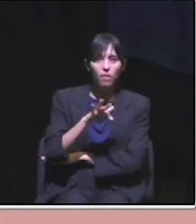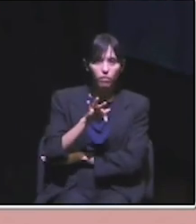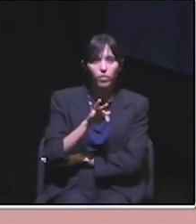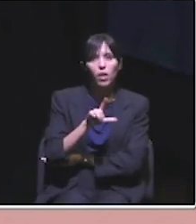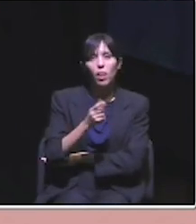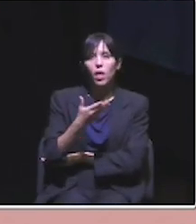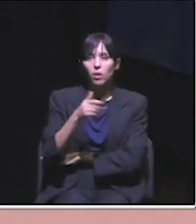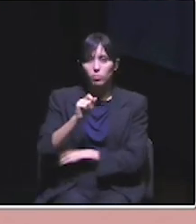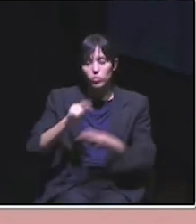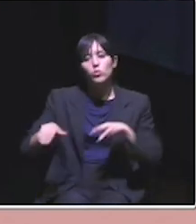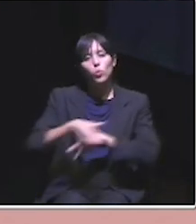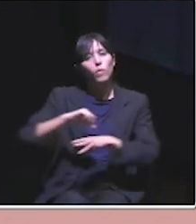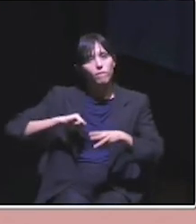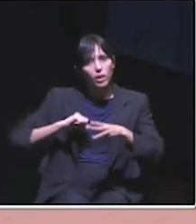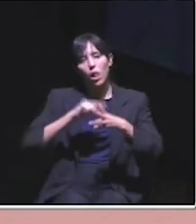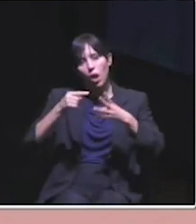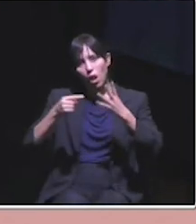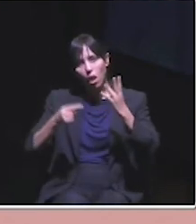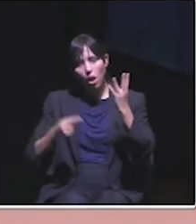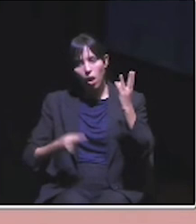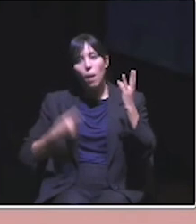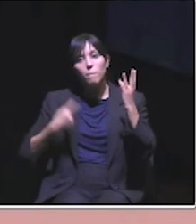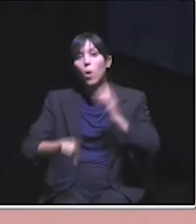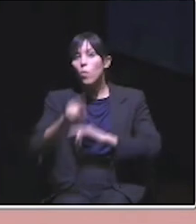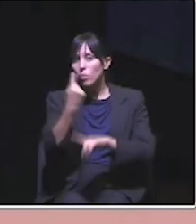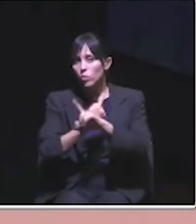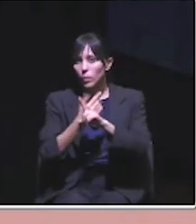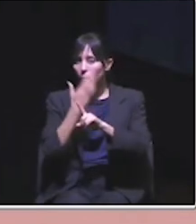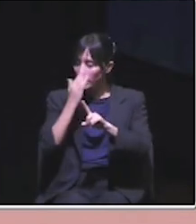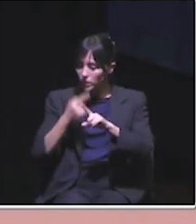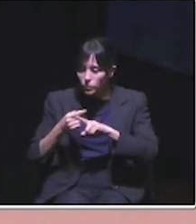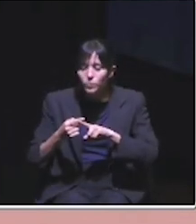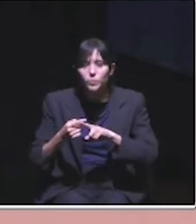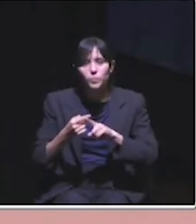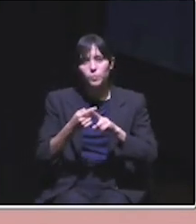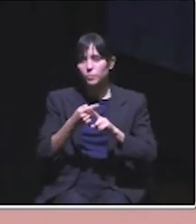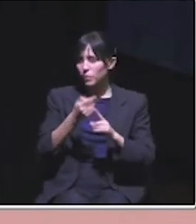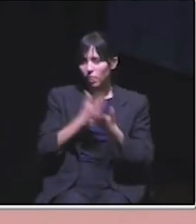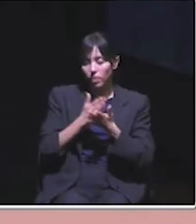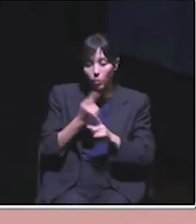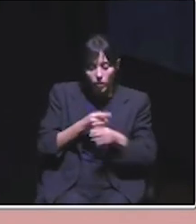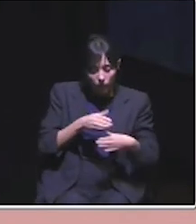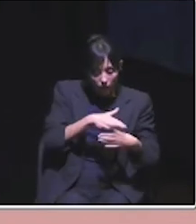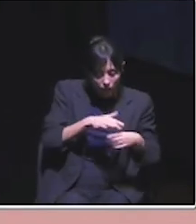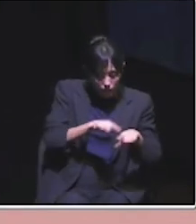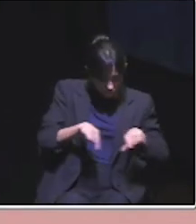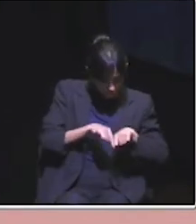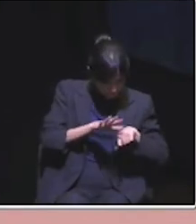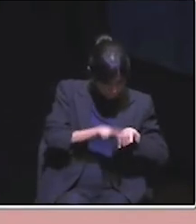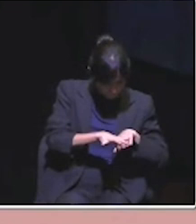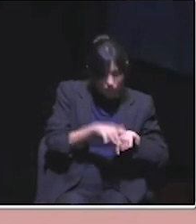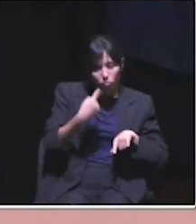Verdes, têm sido programas no sentido certo, mas sempre com uma ambição que nos parece curta. Seja por se limitar em uma área específica, seja por terem um